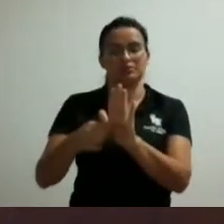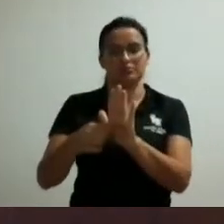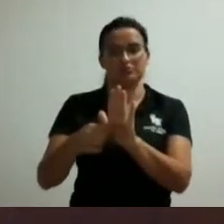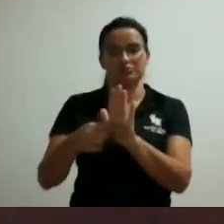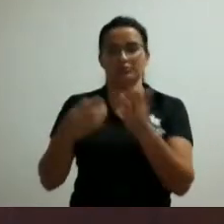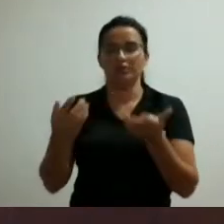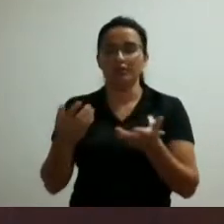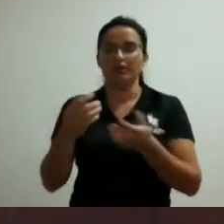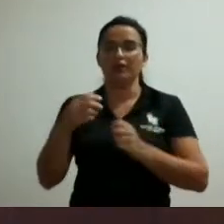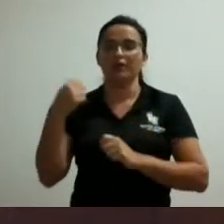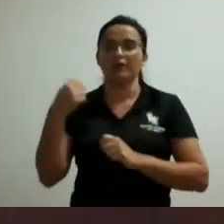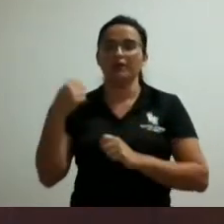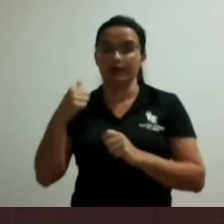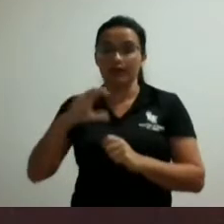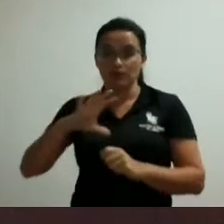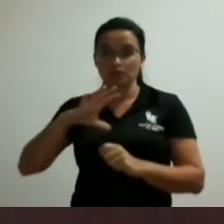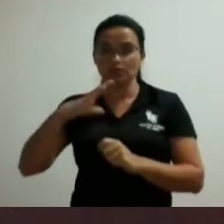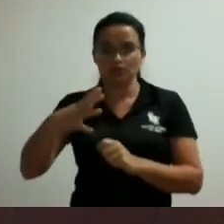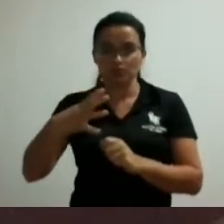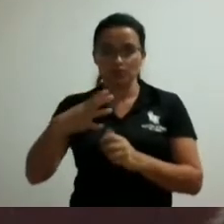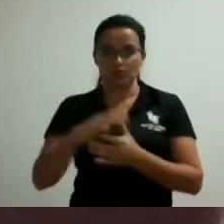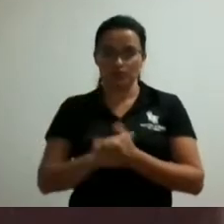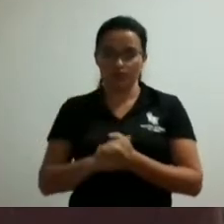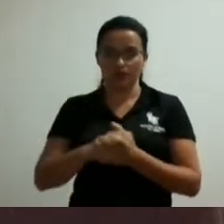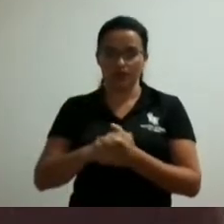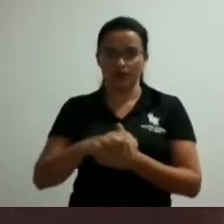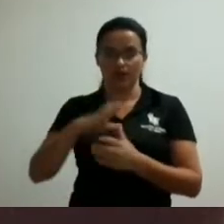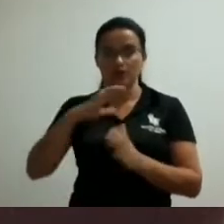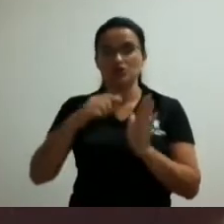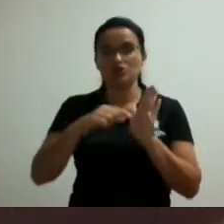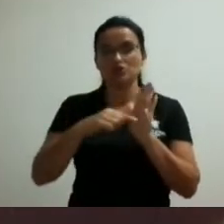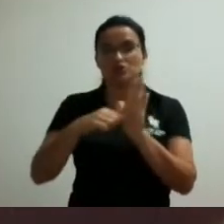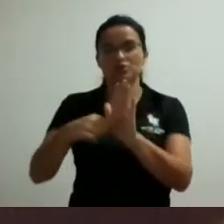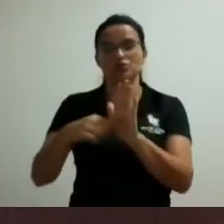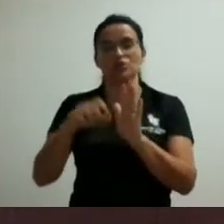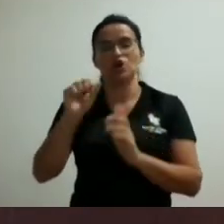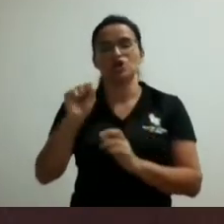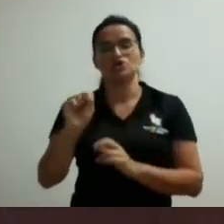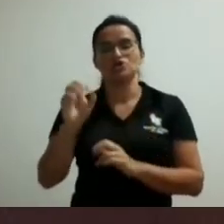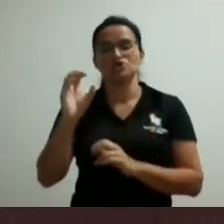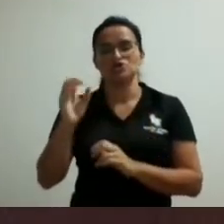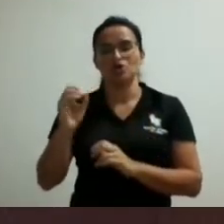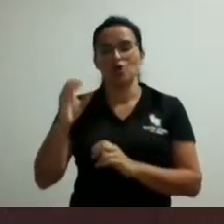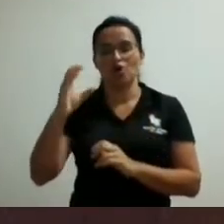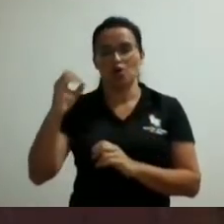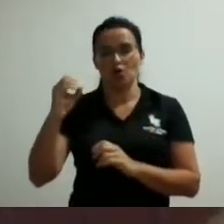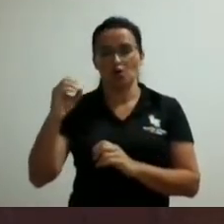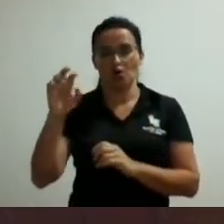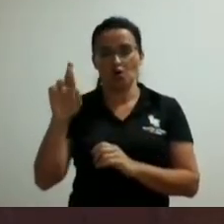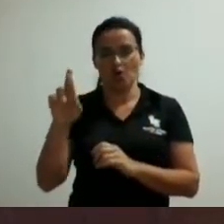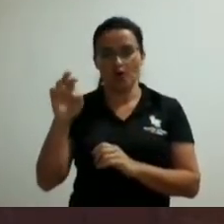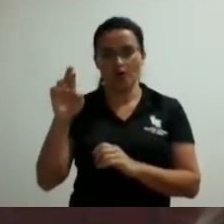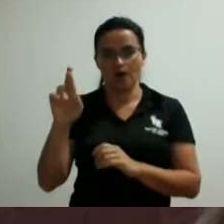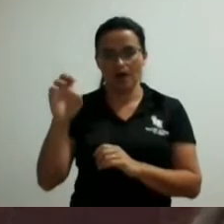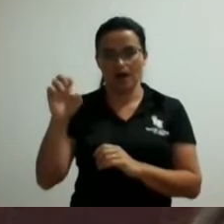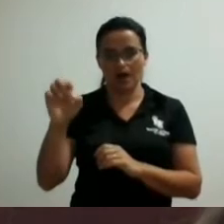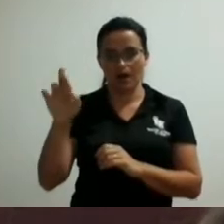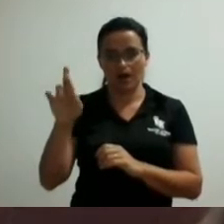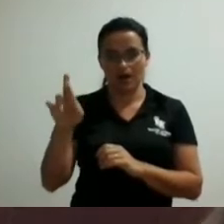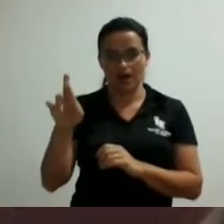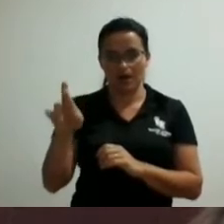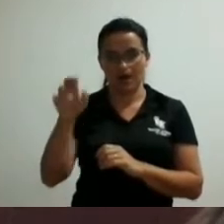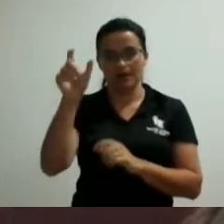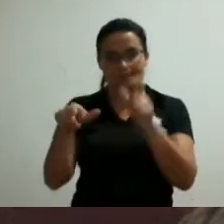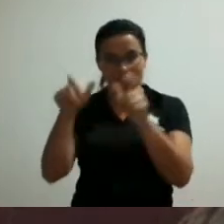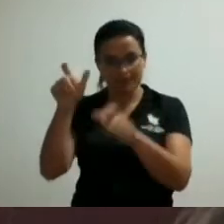qualificada técnica da maneira que tem que ser e obviamente a câmara municipal ter uma participação muito importante também